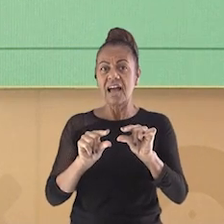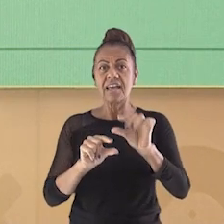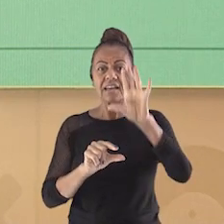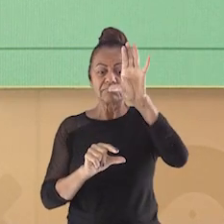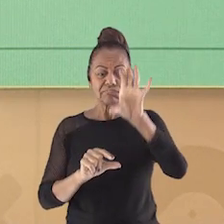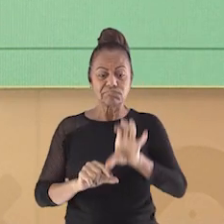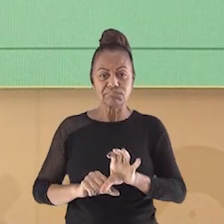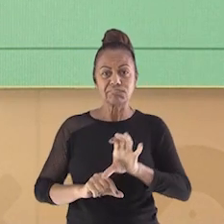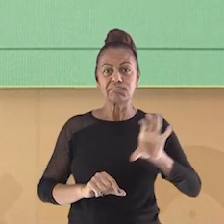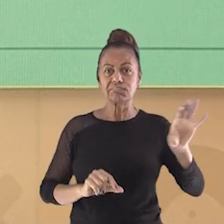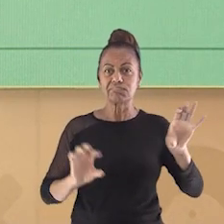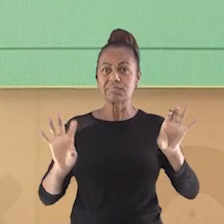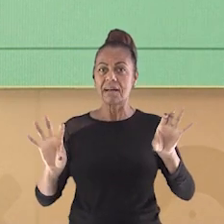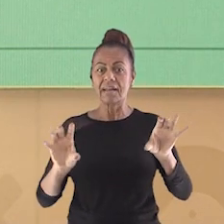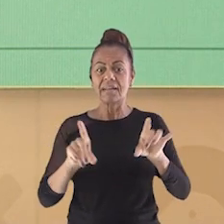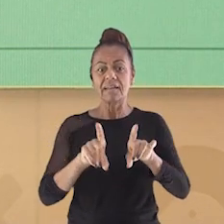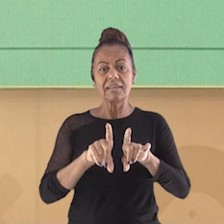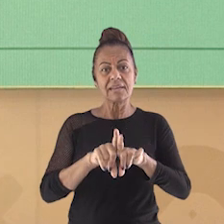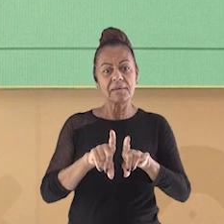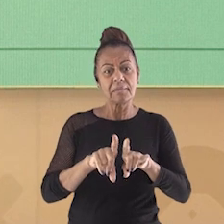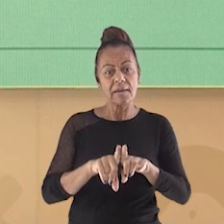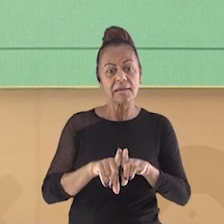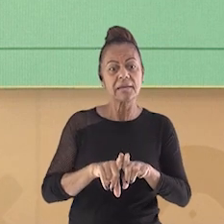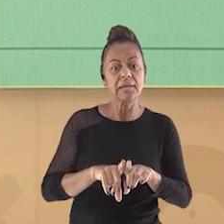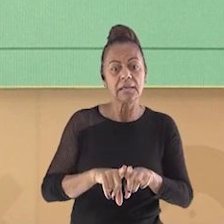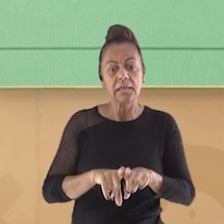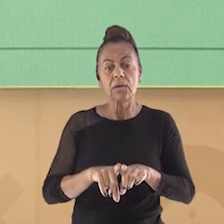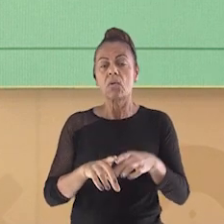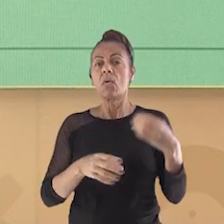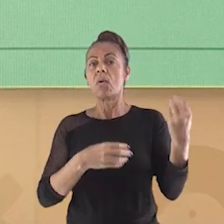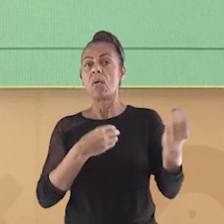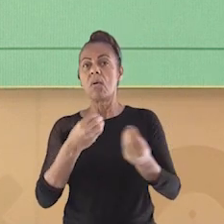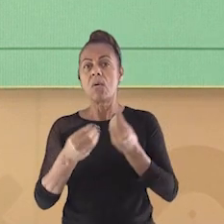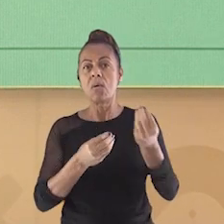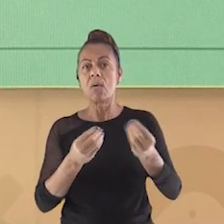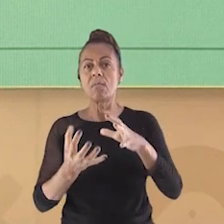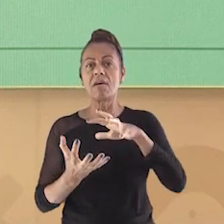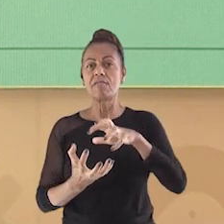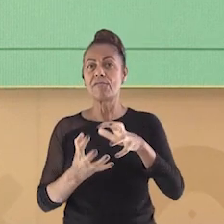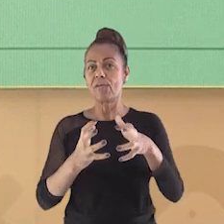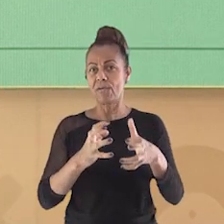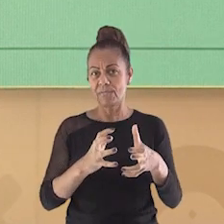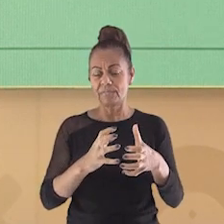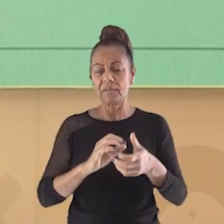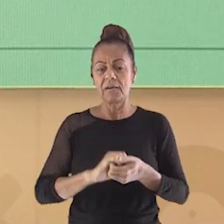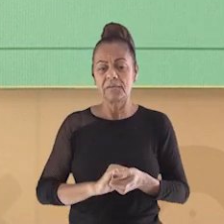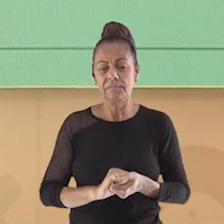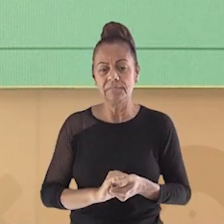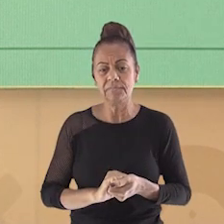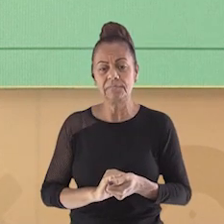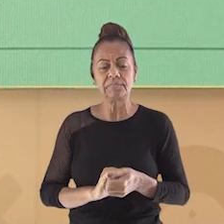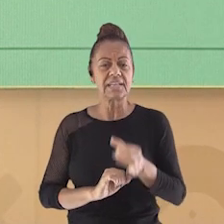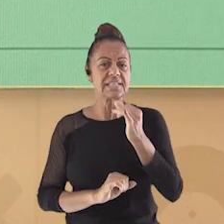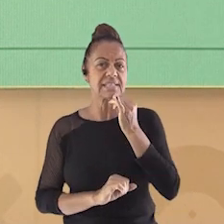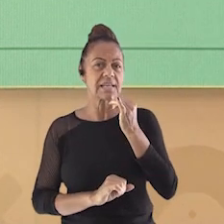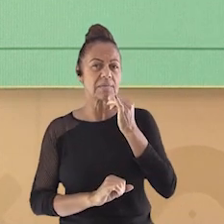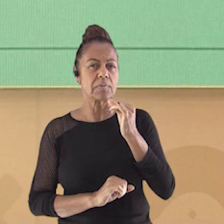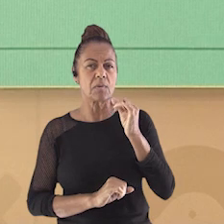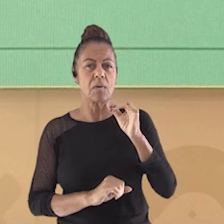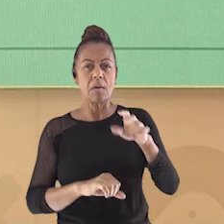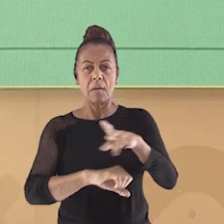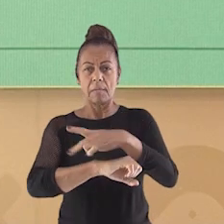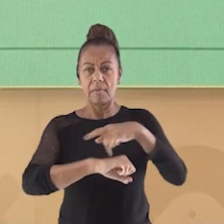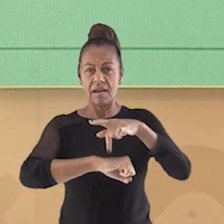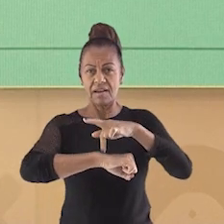projeção cartográfica. Como, por exemplo, esse mapa de um país do continente africano chamado